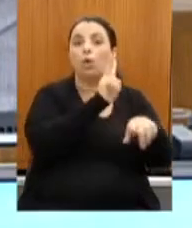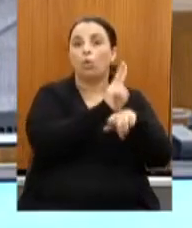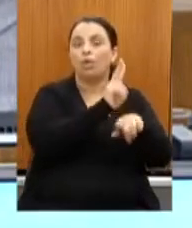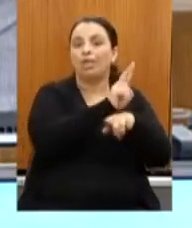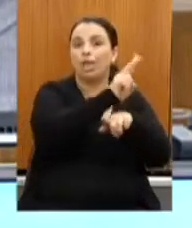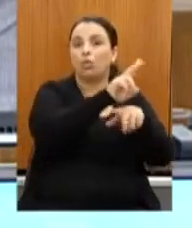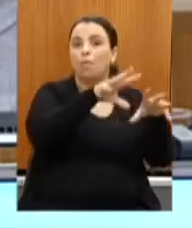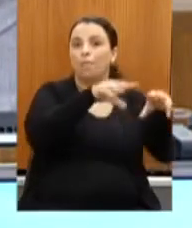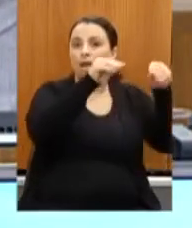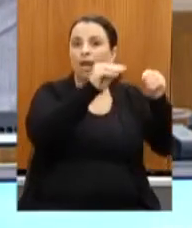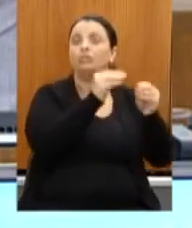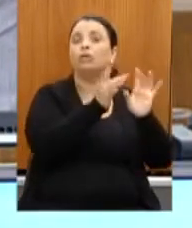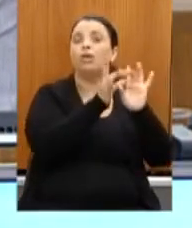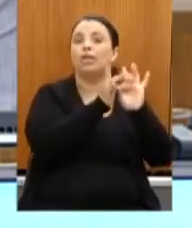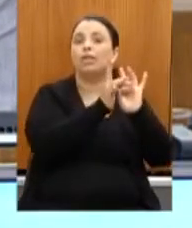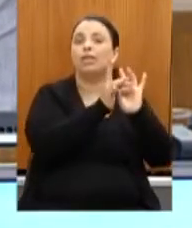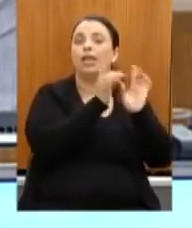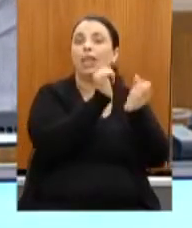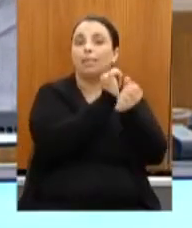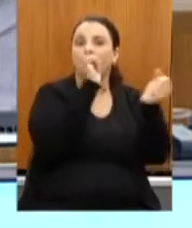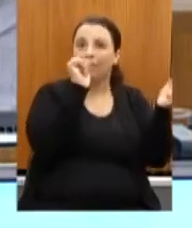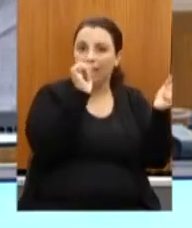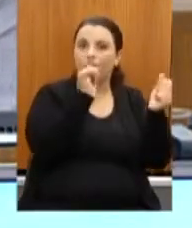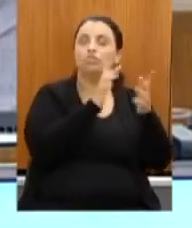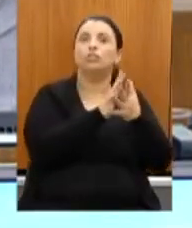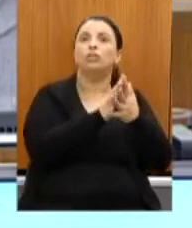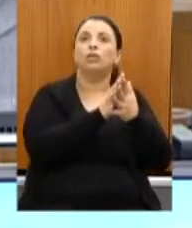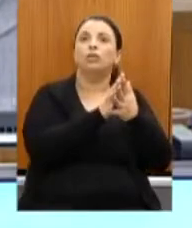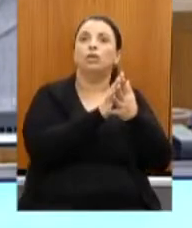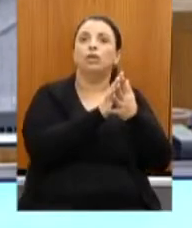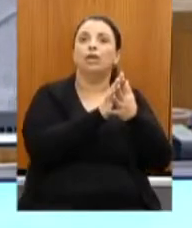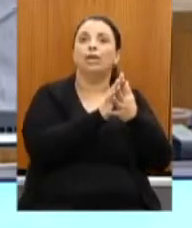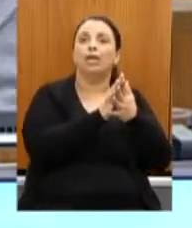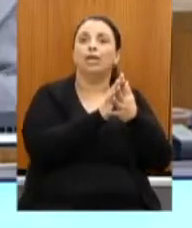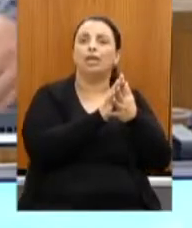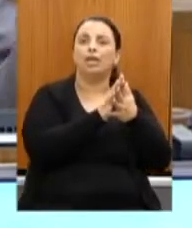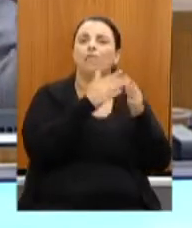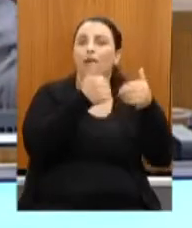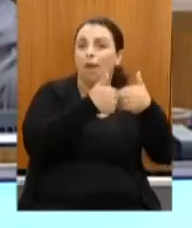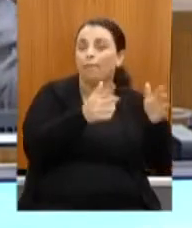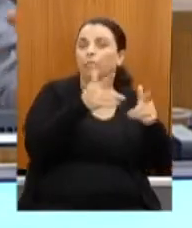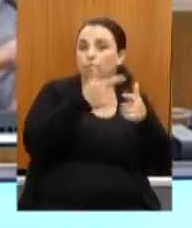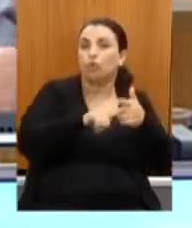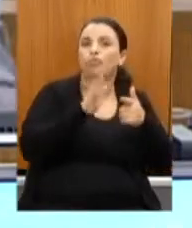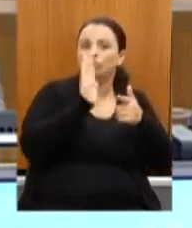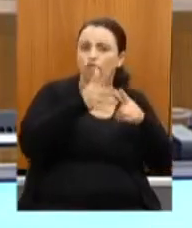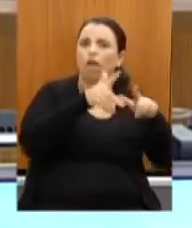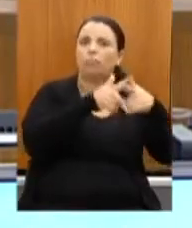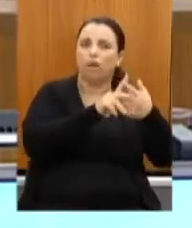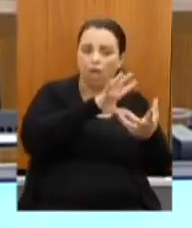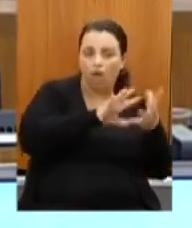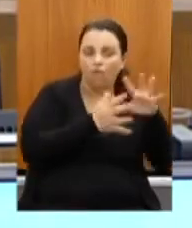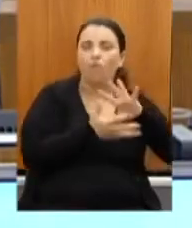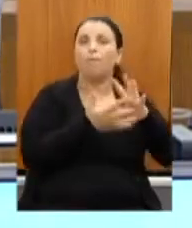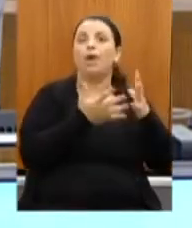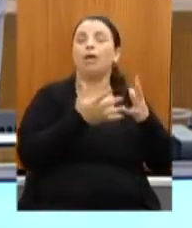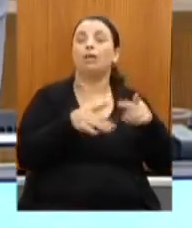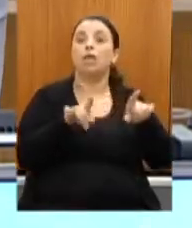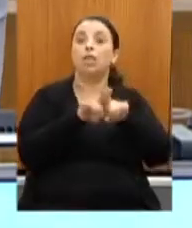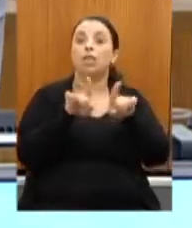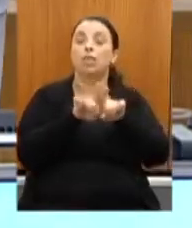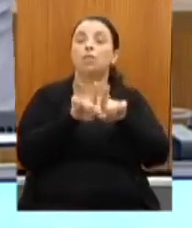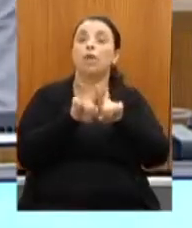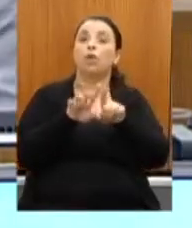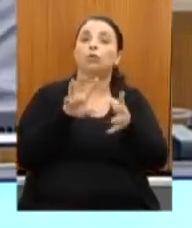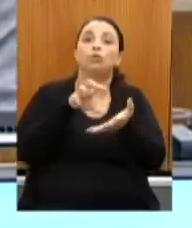nós vamos reabrir no dia 2, revitalizado. O circuito saiu do IEFA e passou para a Secretaria de Estado da